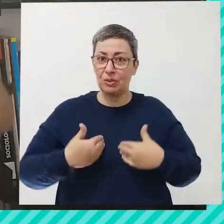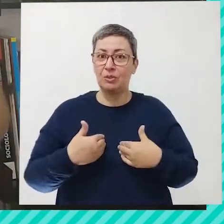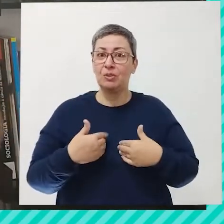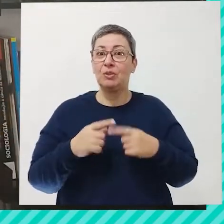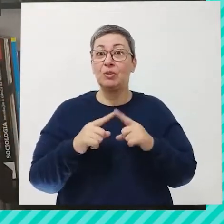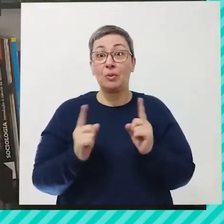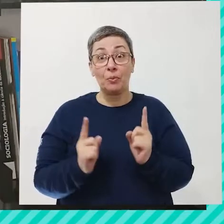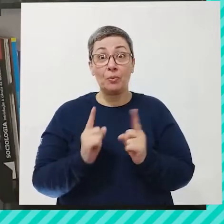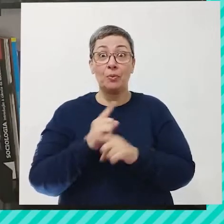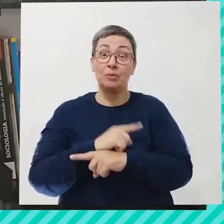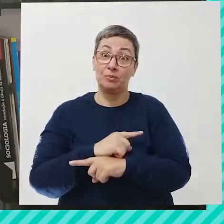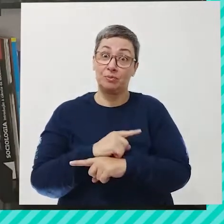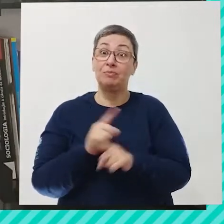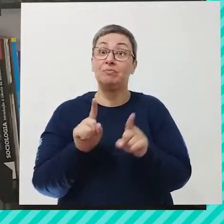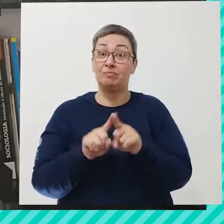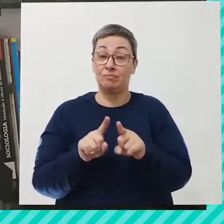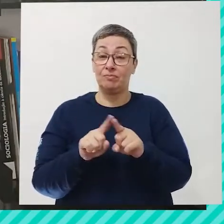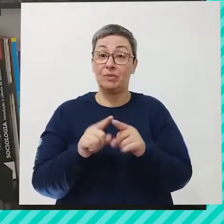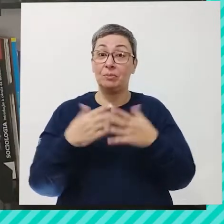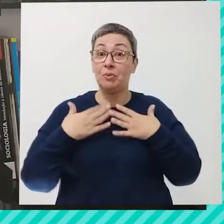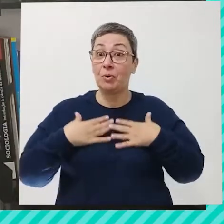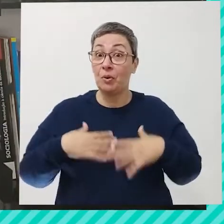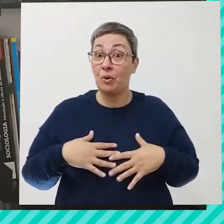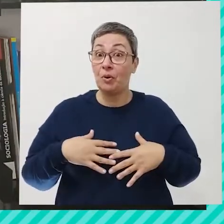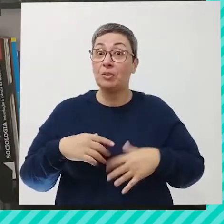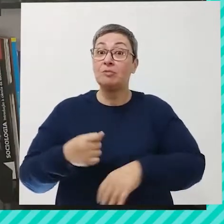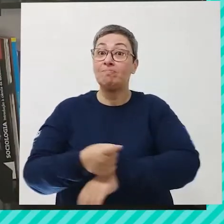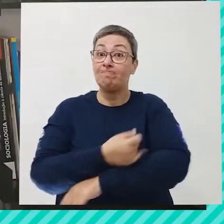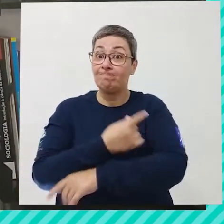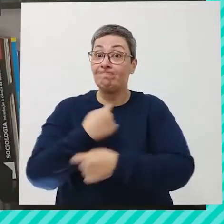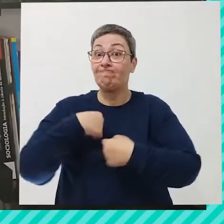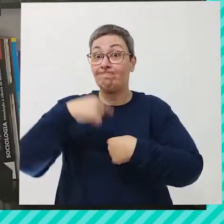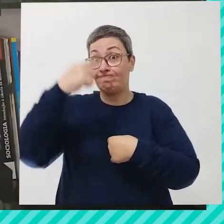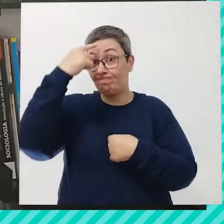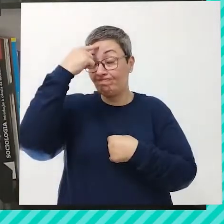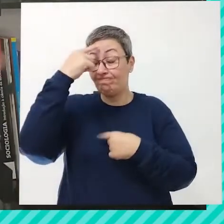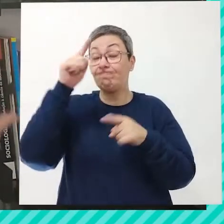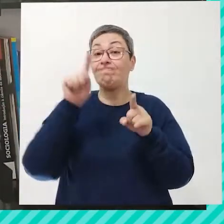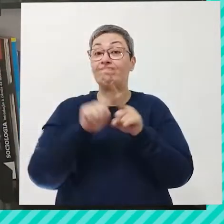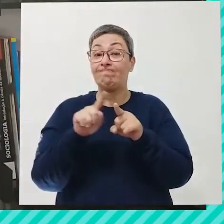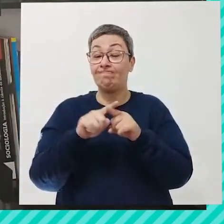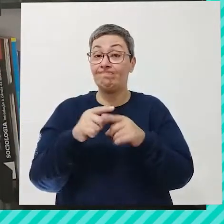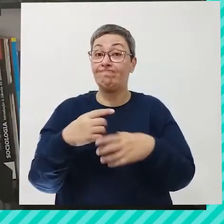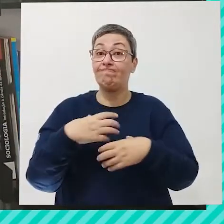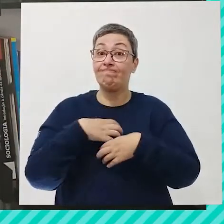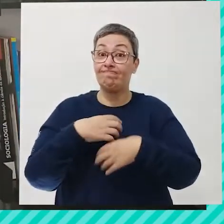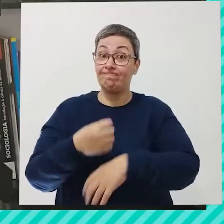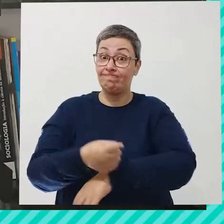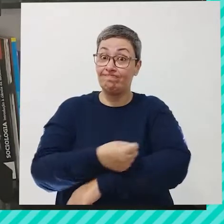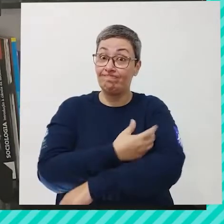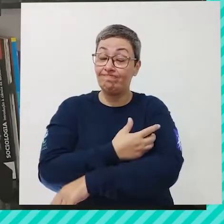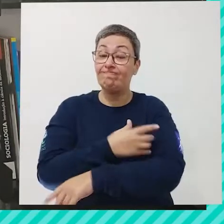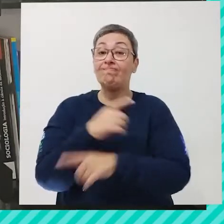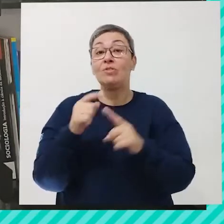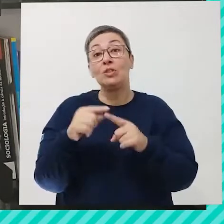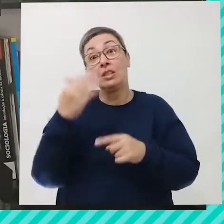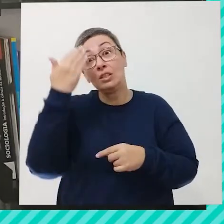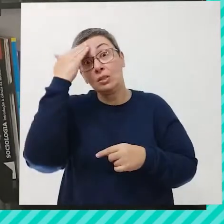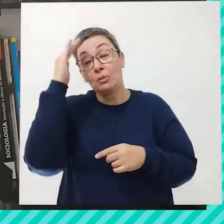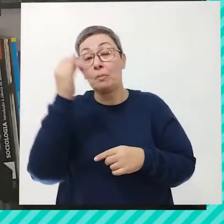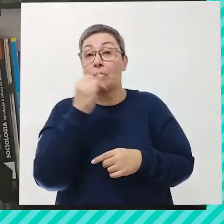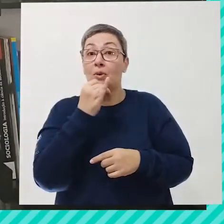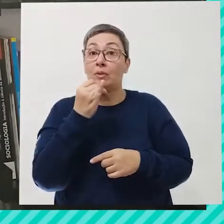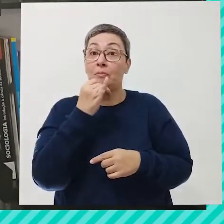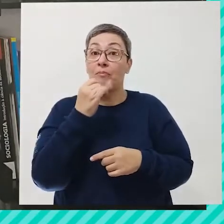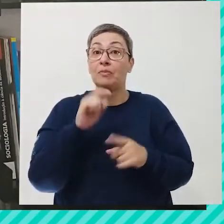E ao contrário, né? Também acontece. O corpo gera aí na nossa mente, nos nossos sentimentos e emoções. Daí a gente compreende, por exemplo,